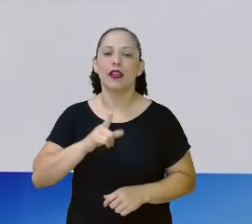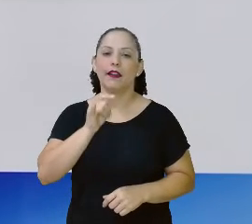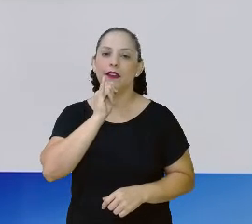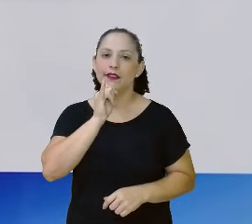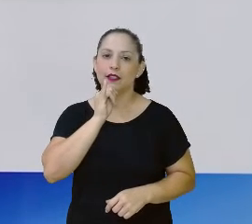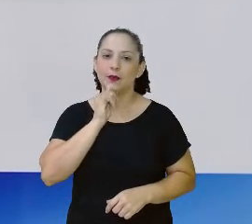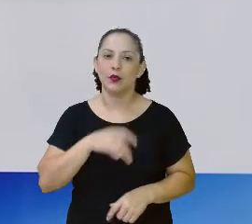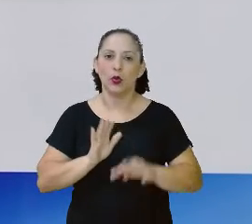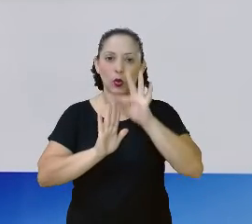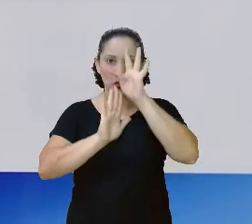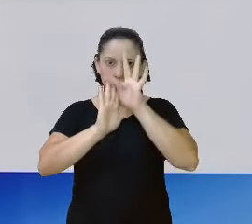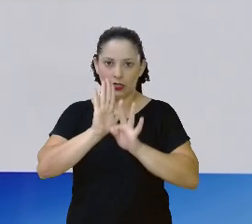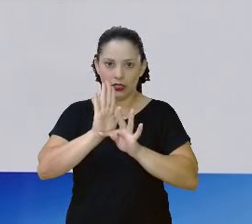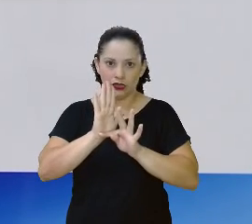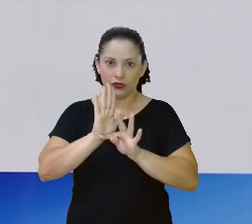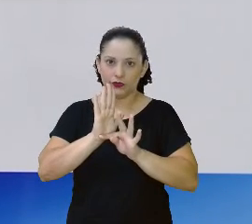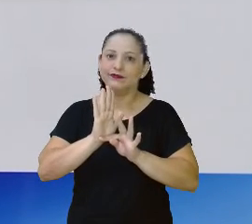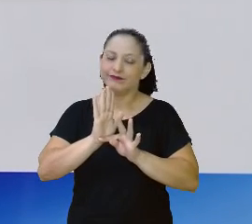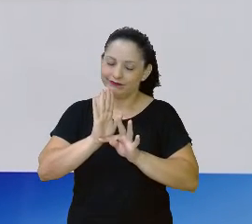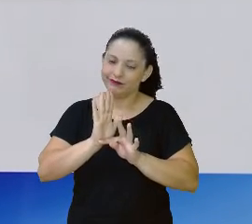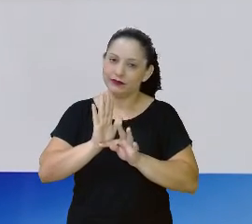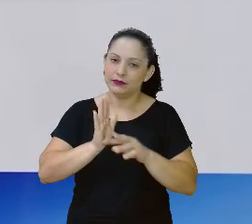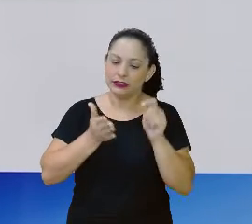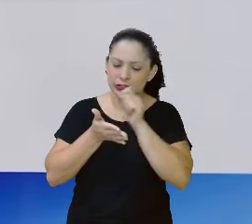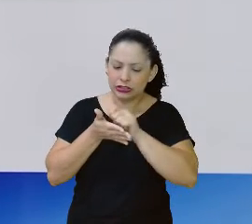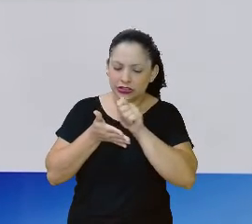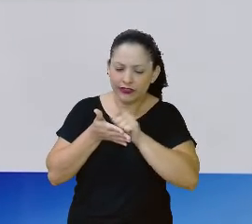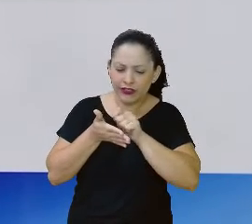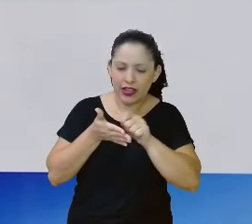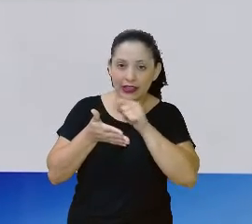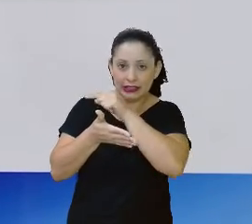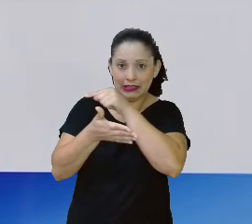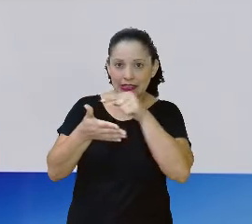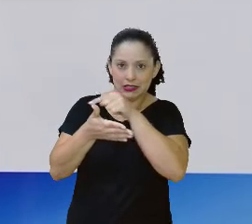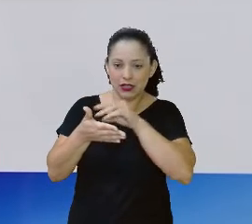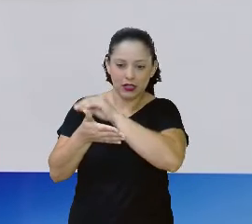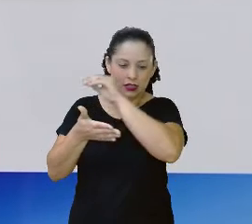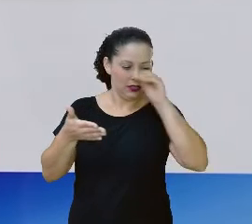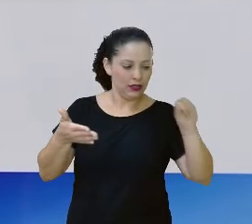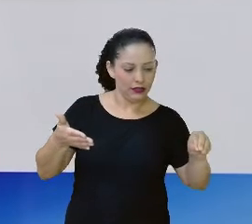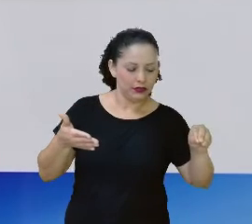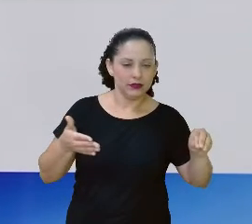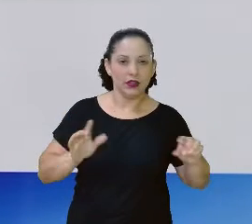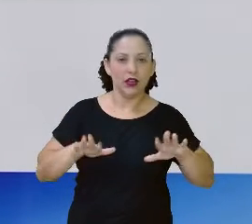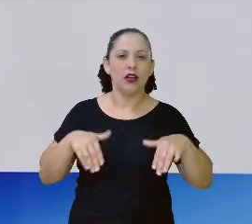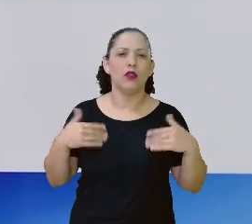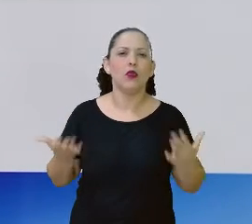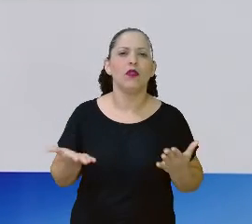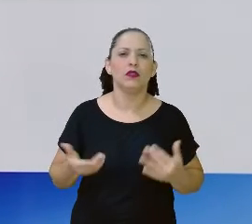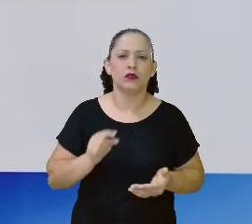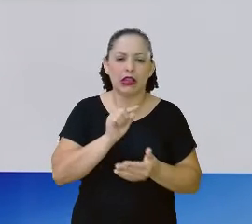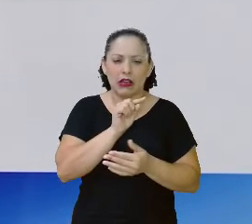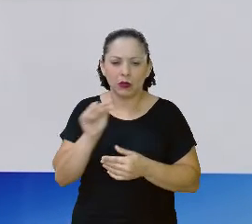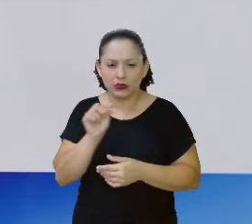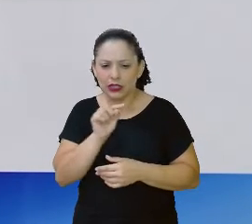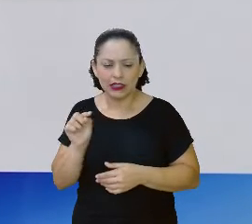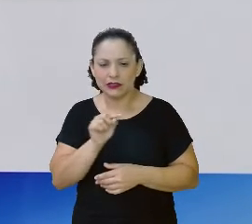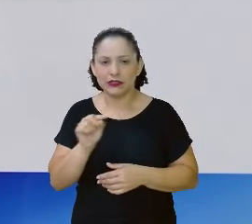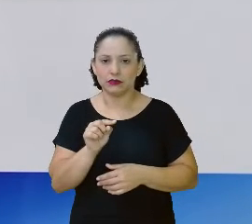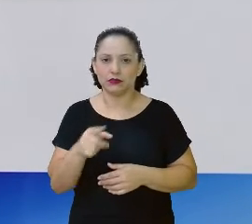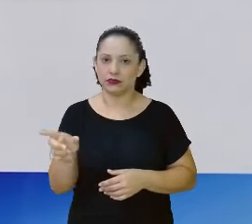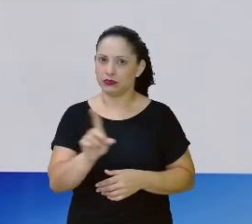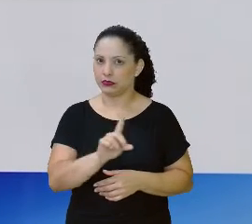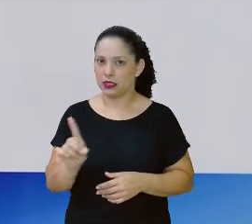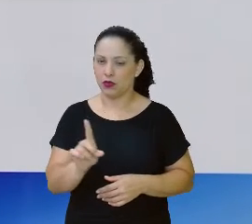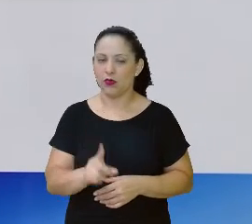linha não deu, não continua. Põe o tracinho e continua embaixo. Mas, onde colocar o tracinho, professora? Será que qualquer letra eu posso colocar?